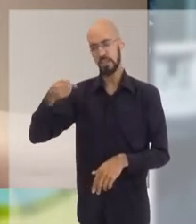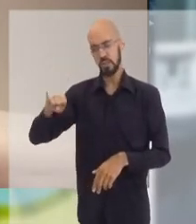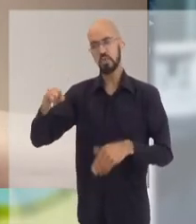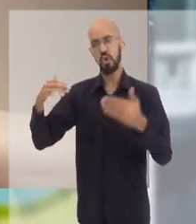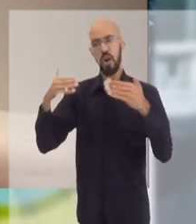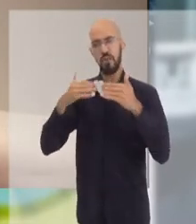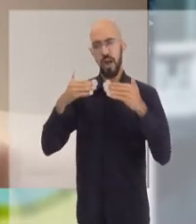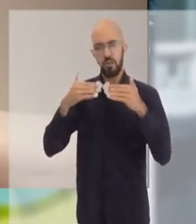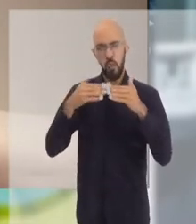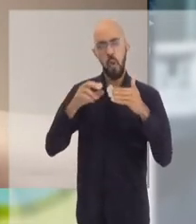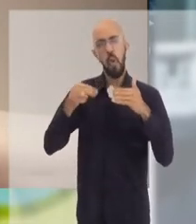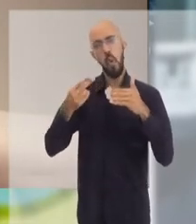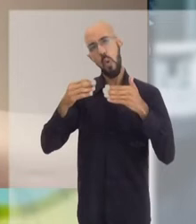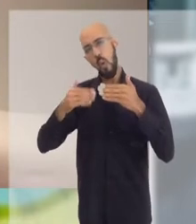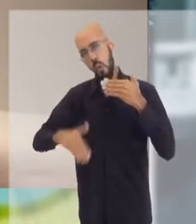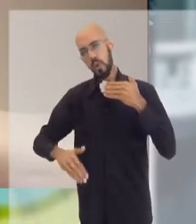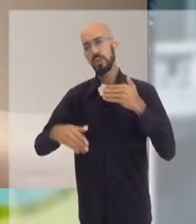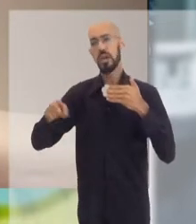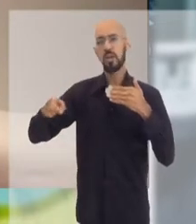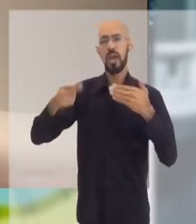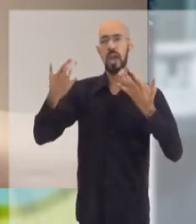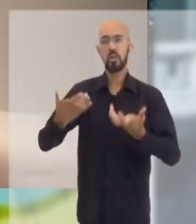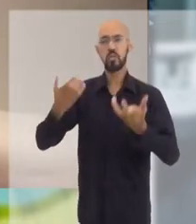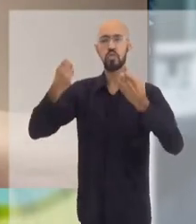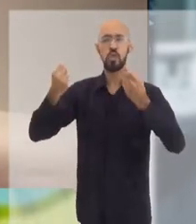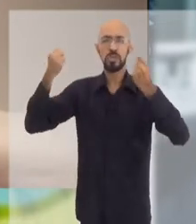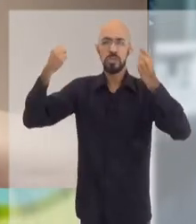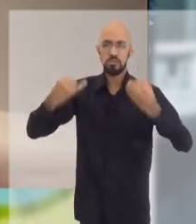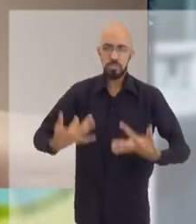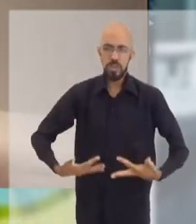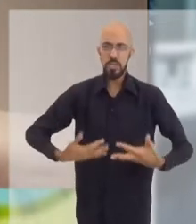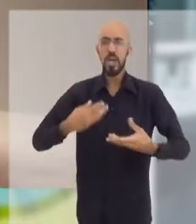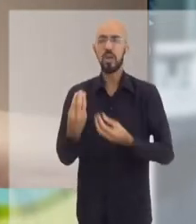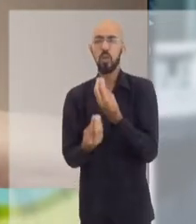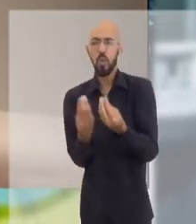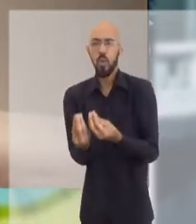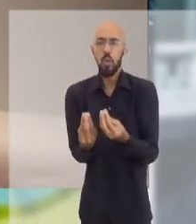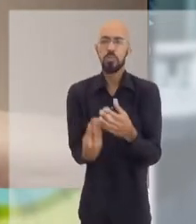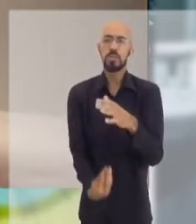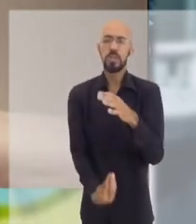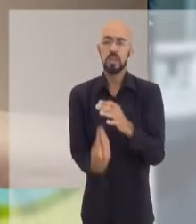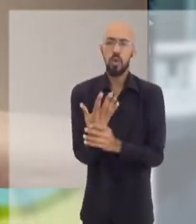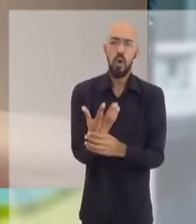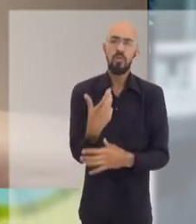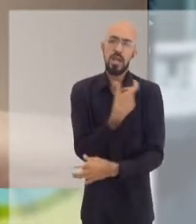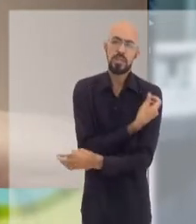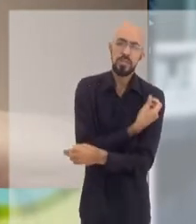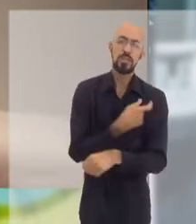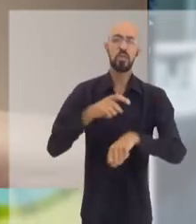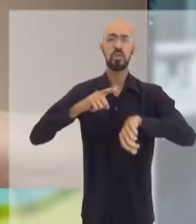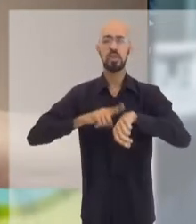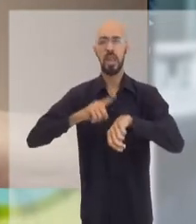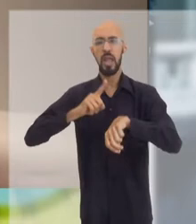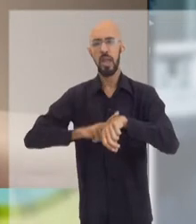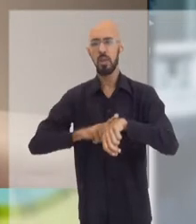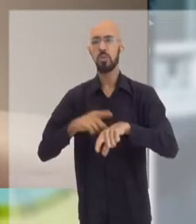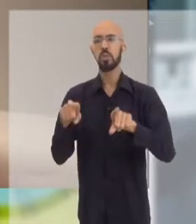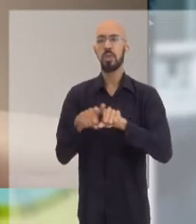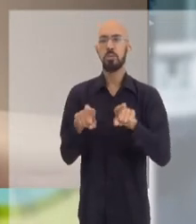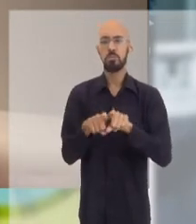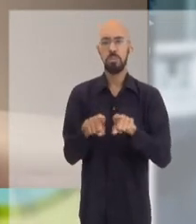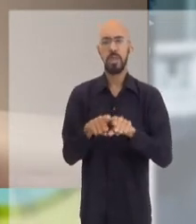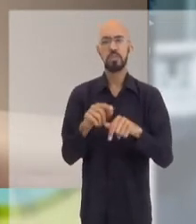dela. Então, para isso, eu queria que o senhor explicasse como foi o processo de confecção, de concepção, o tempo